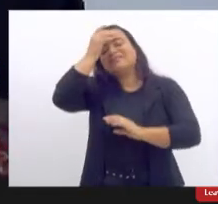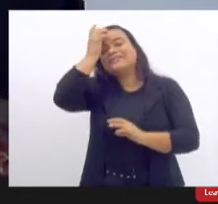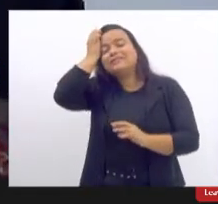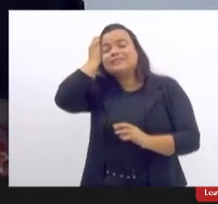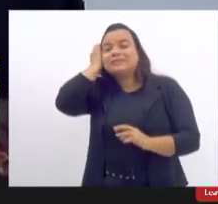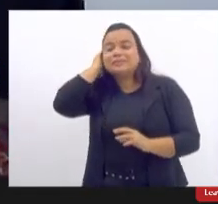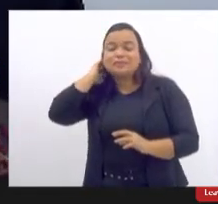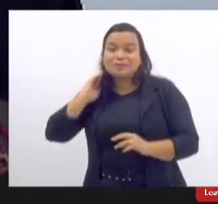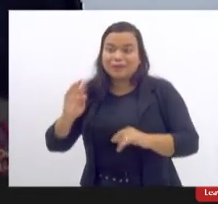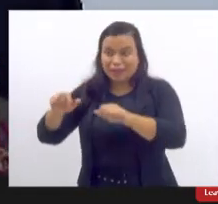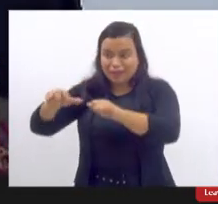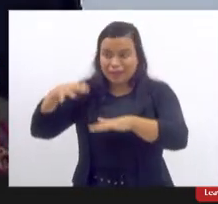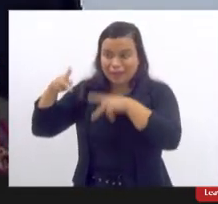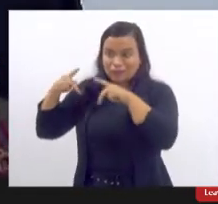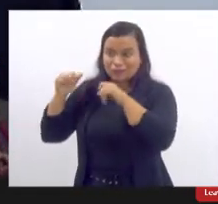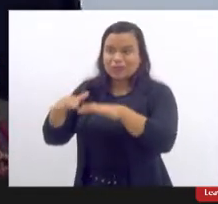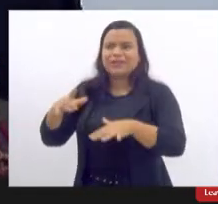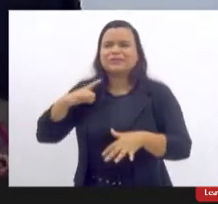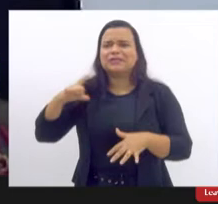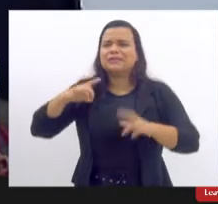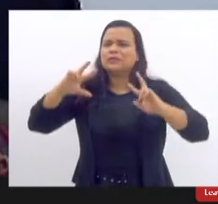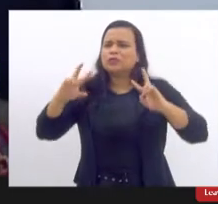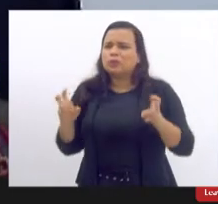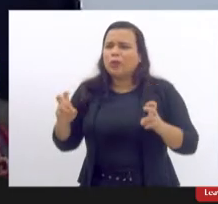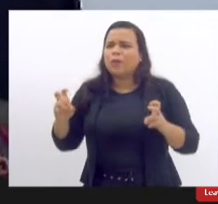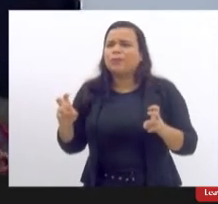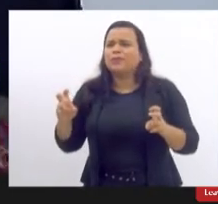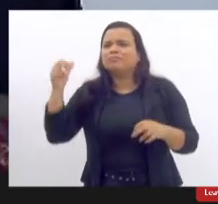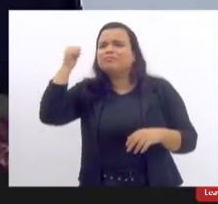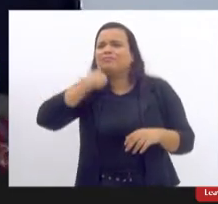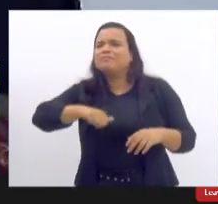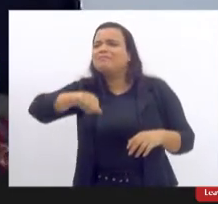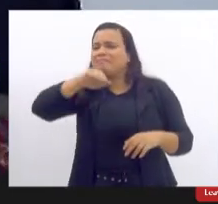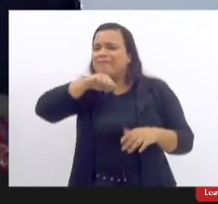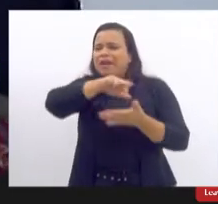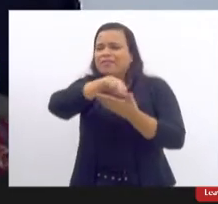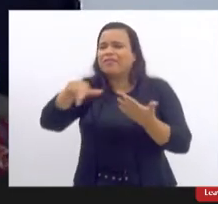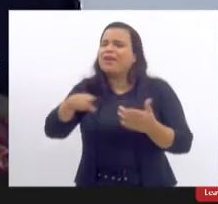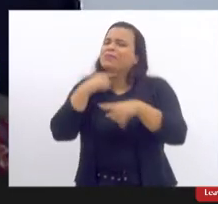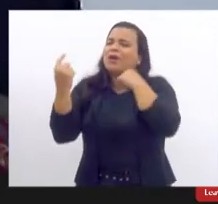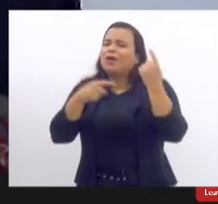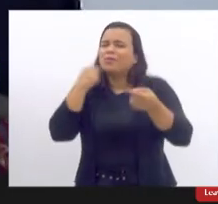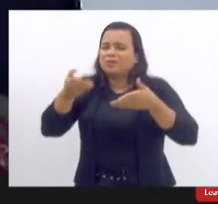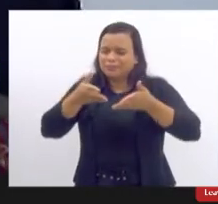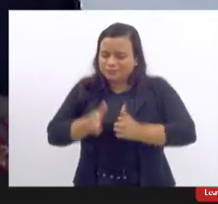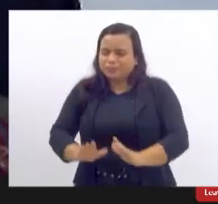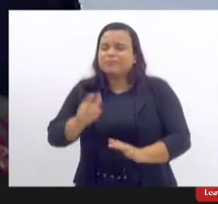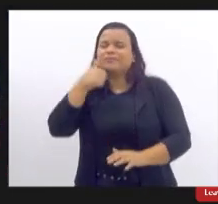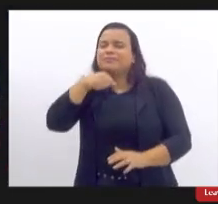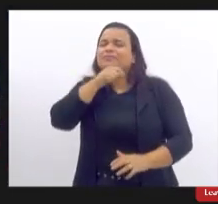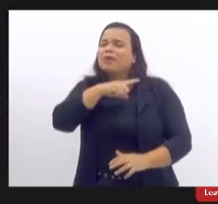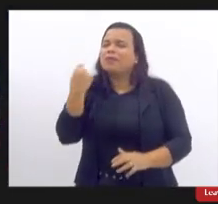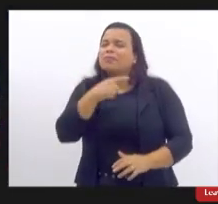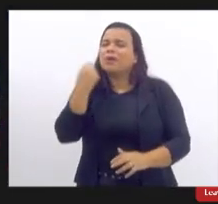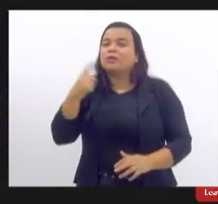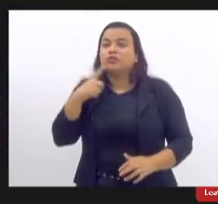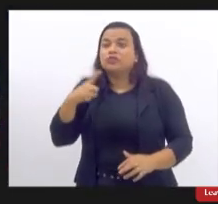recente Ingrid da mortalidade materna eu acho que tinha 62